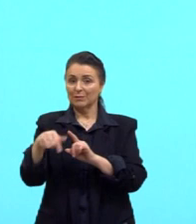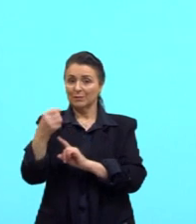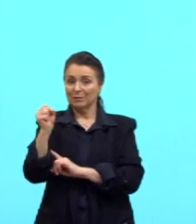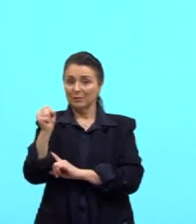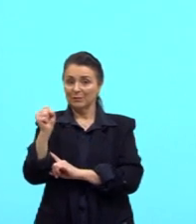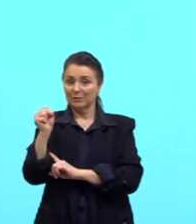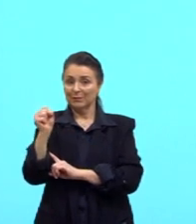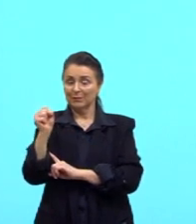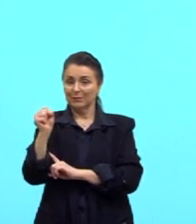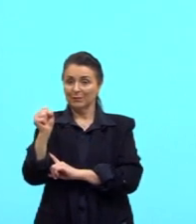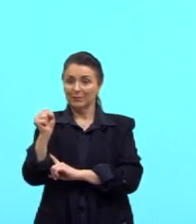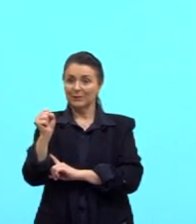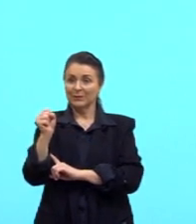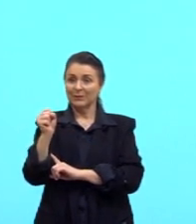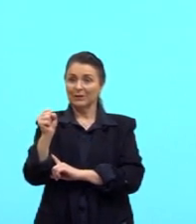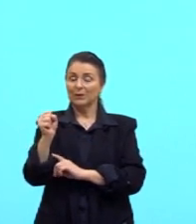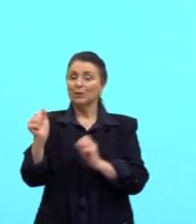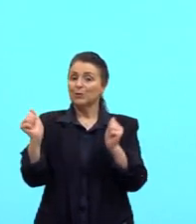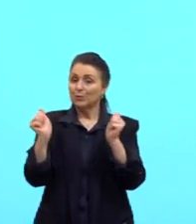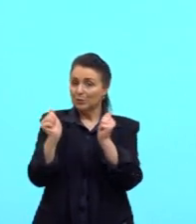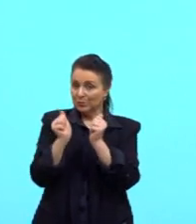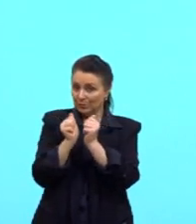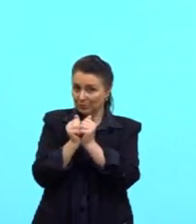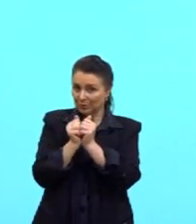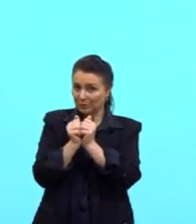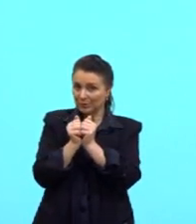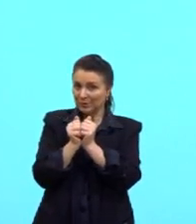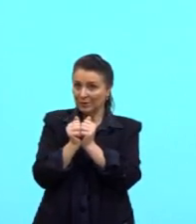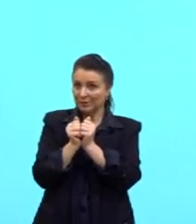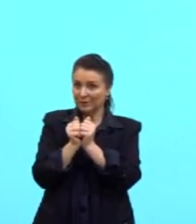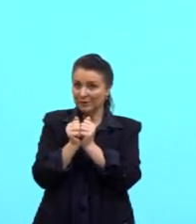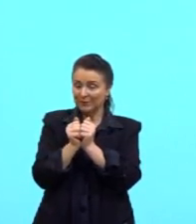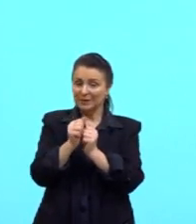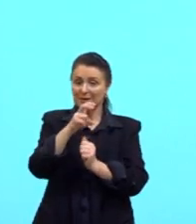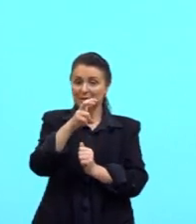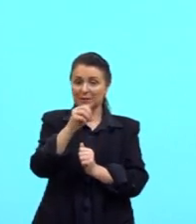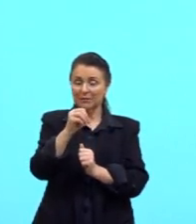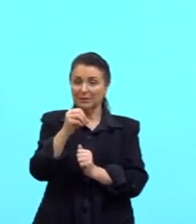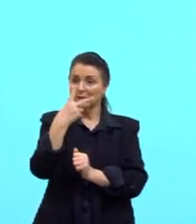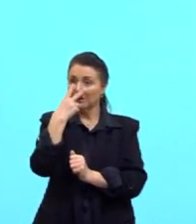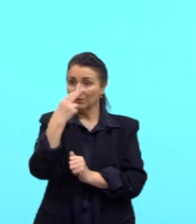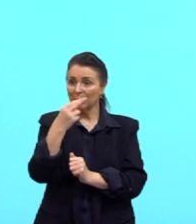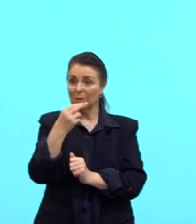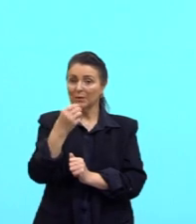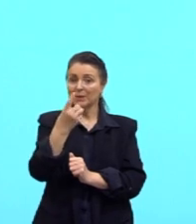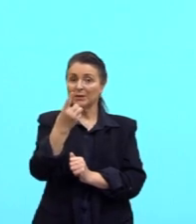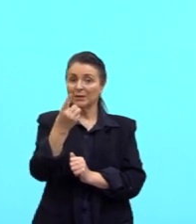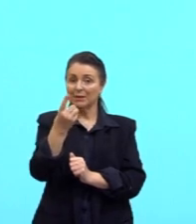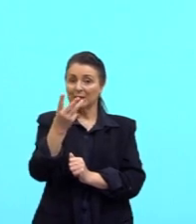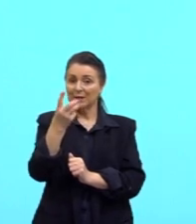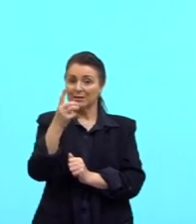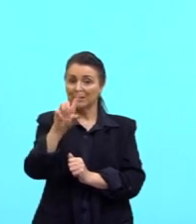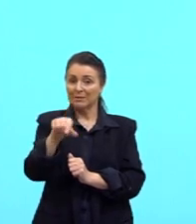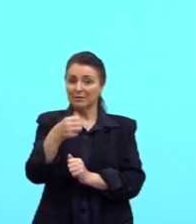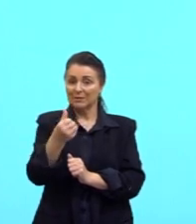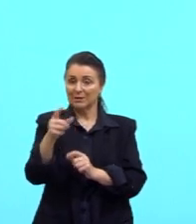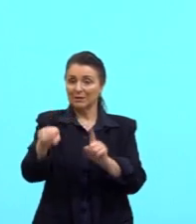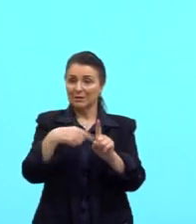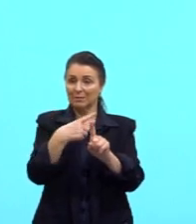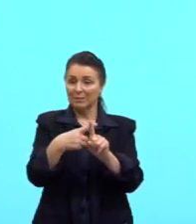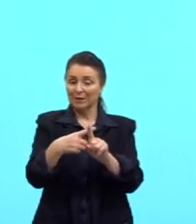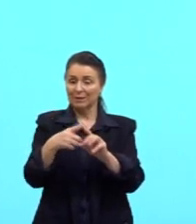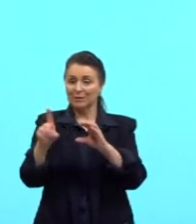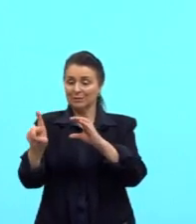,8. Ou, então, juntando ali, né? Os dois termos 50 é igual a 13,6